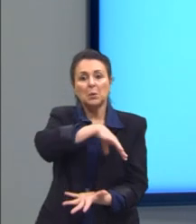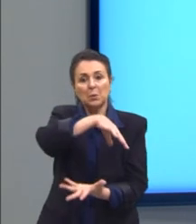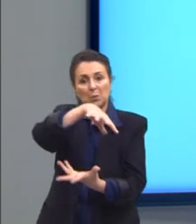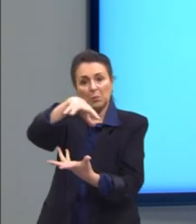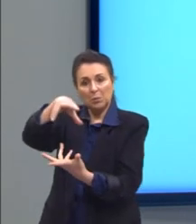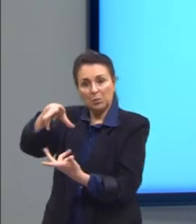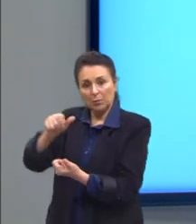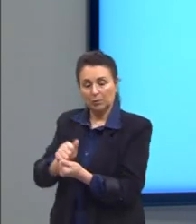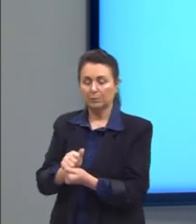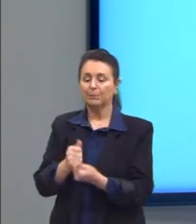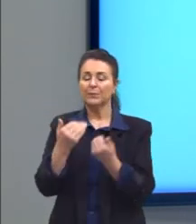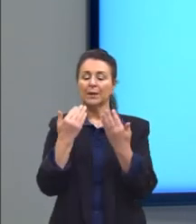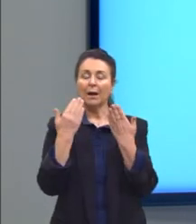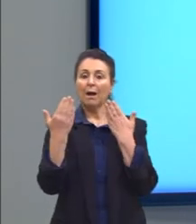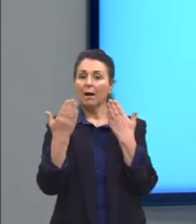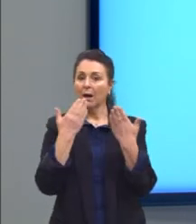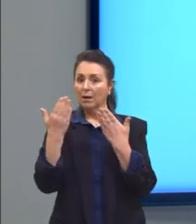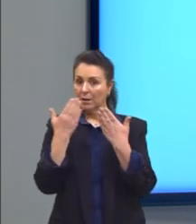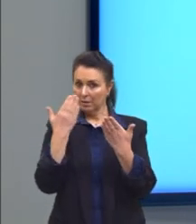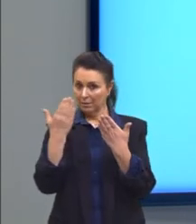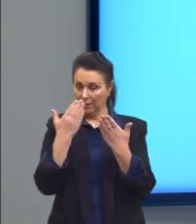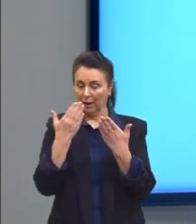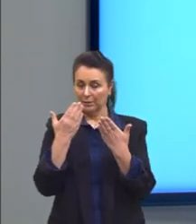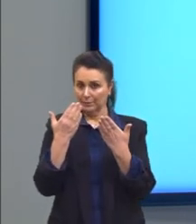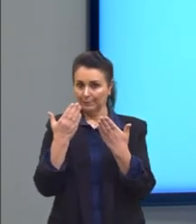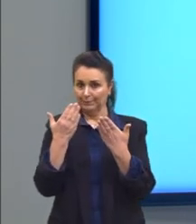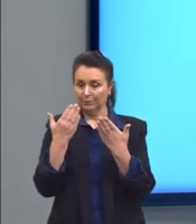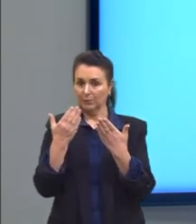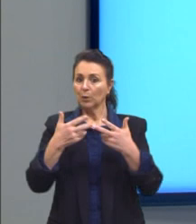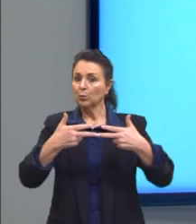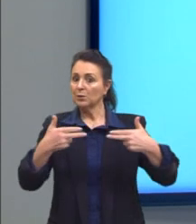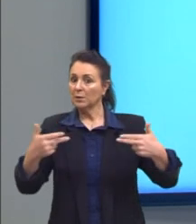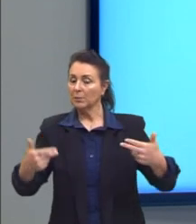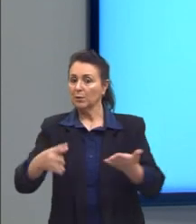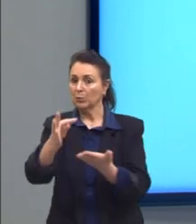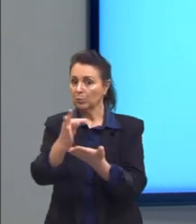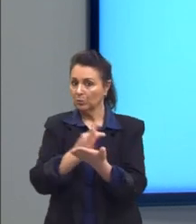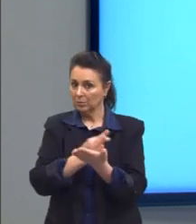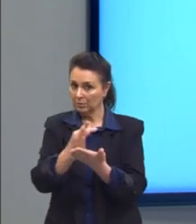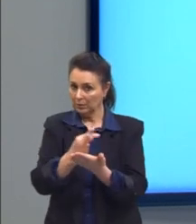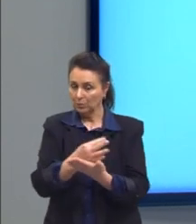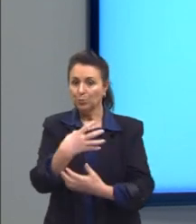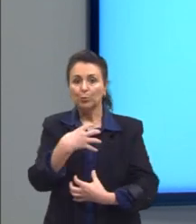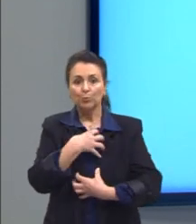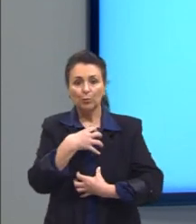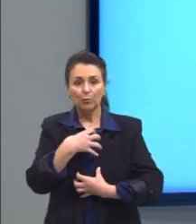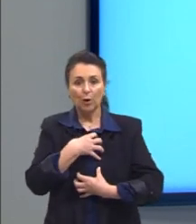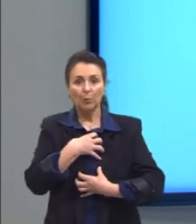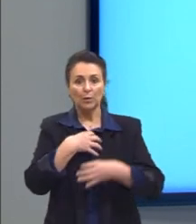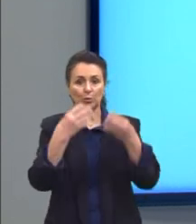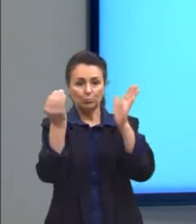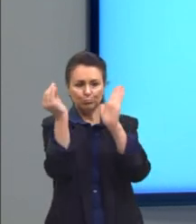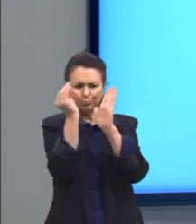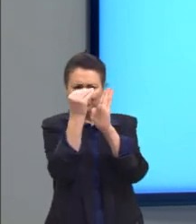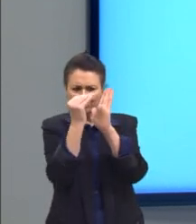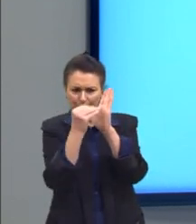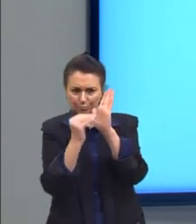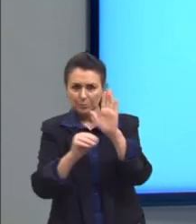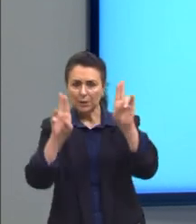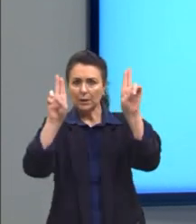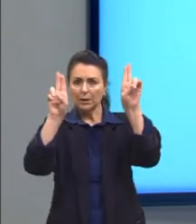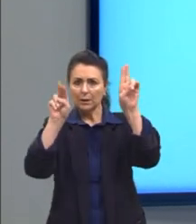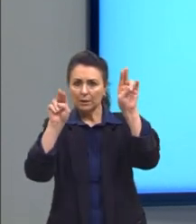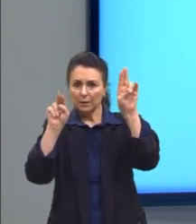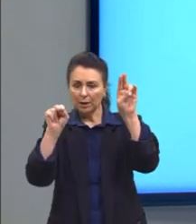A análise dos elementos constitutivos desse texto, como forma de composição, tema